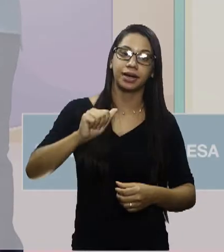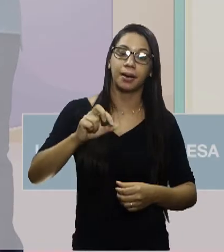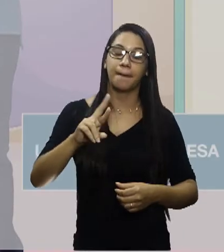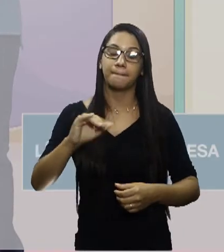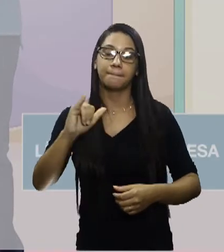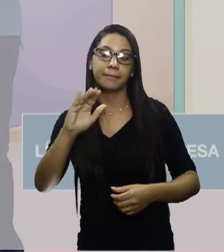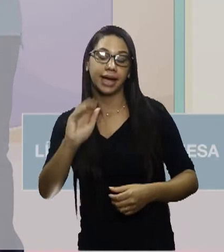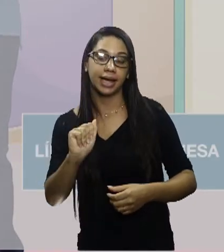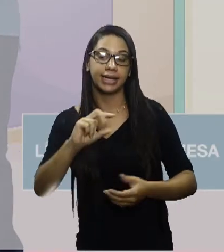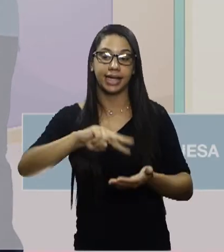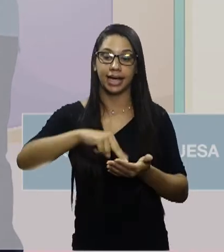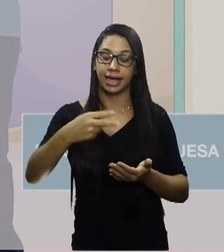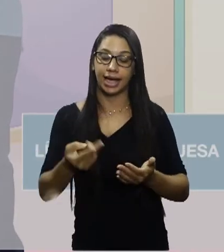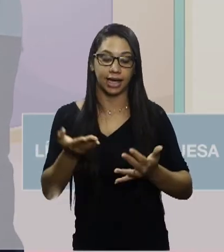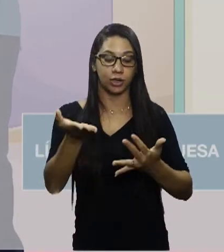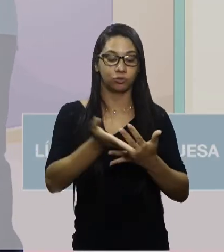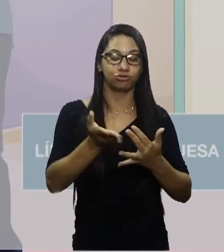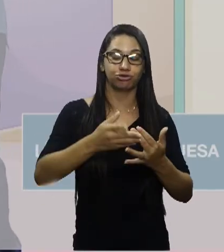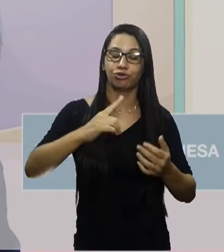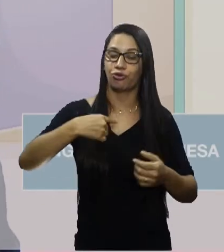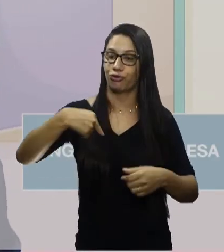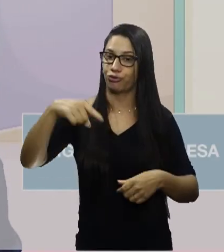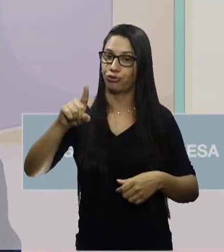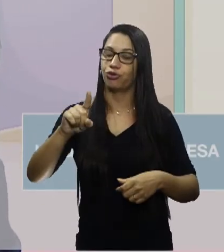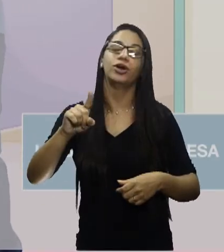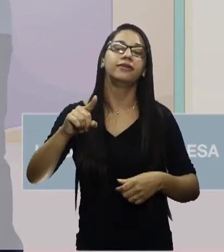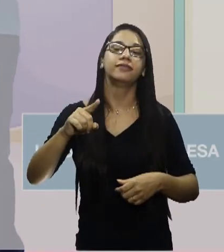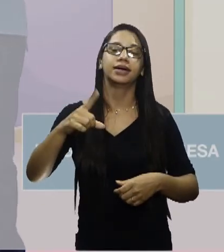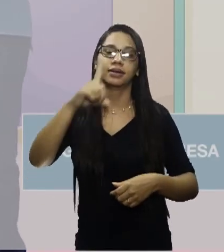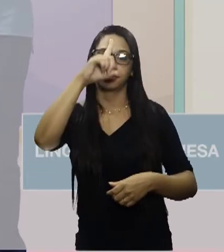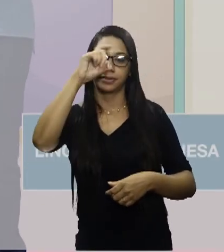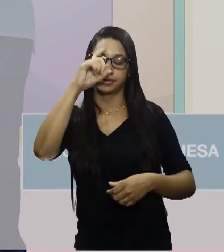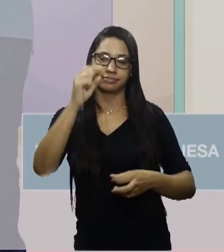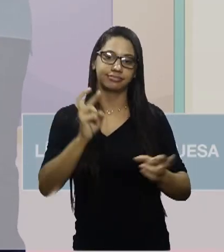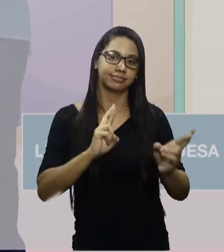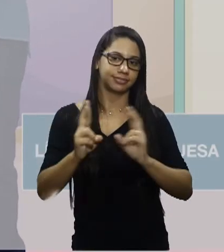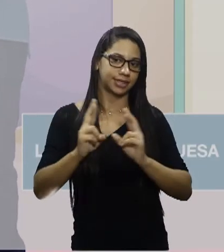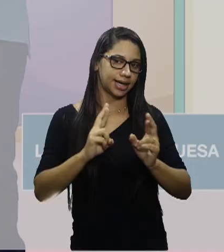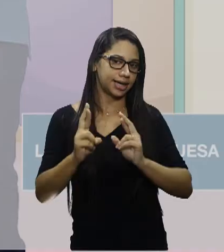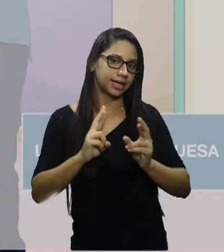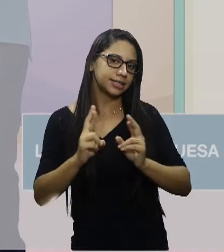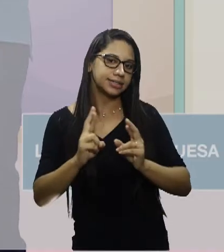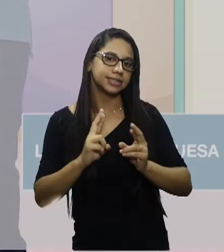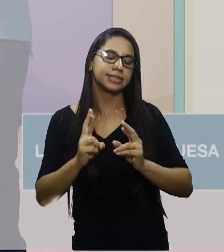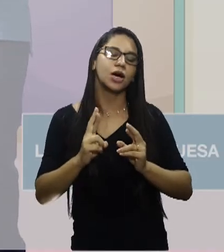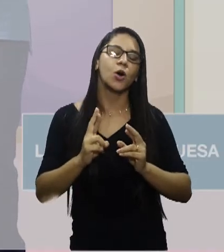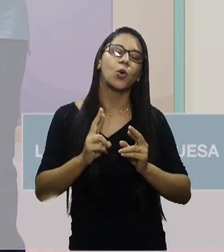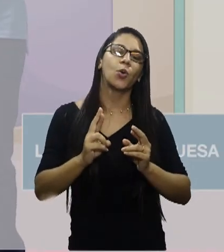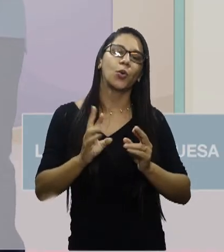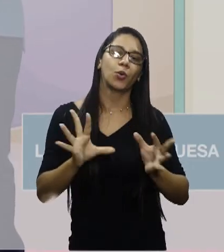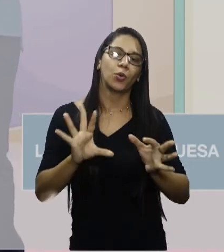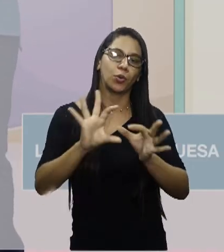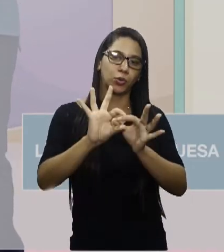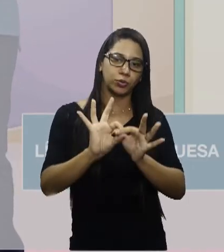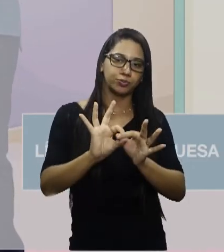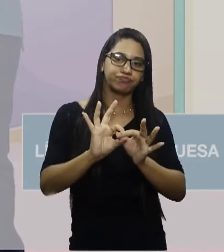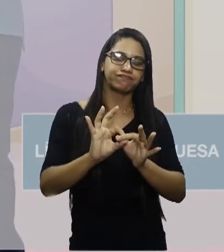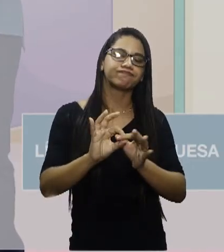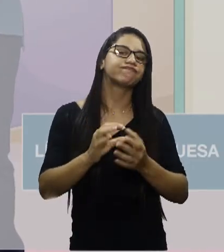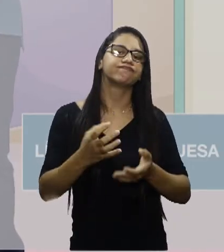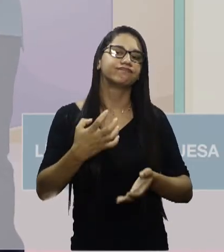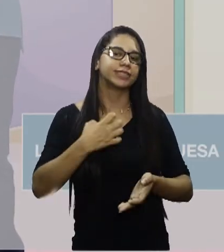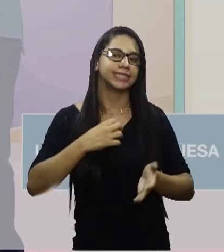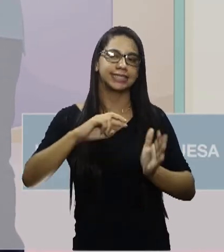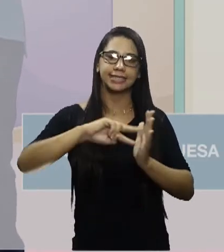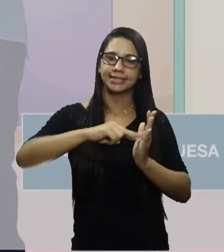recreio e foi levada para o hospital. Então, a relação de adição sendo expressa aí, de adição de sentido, de